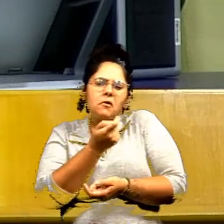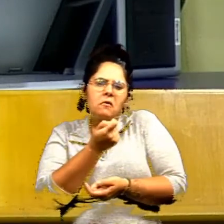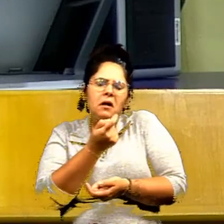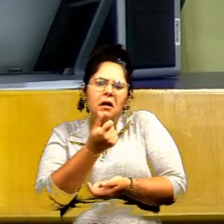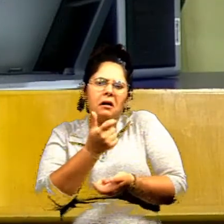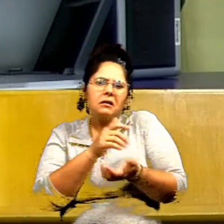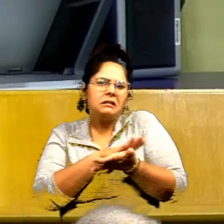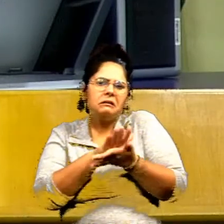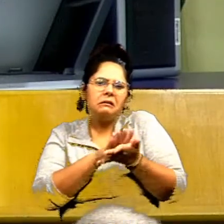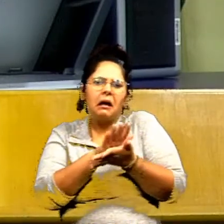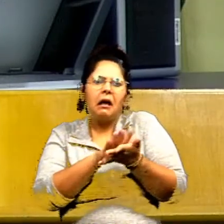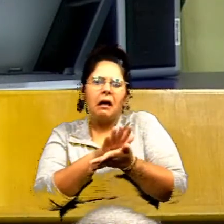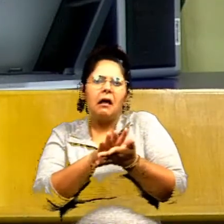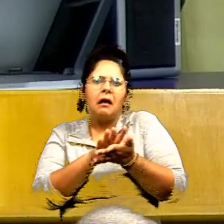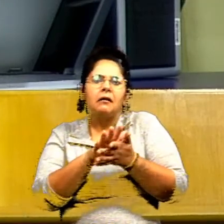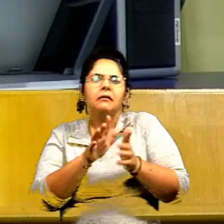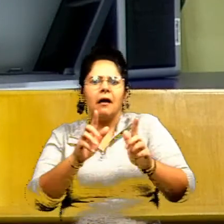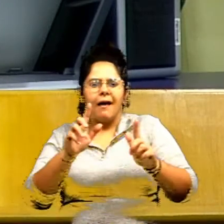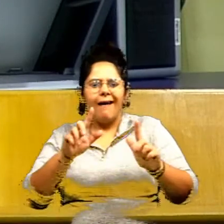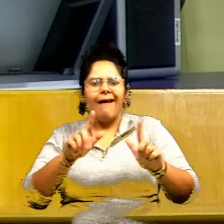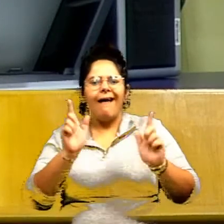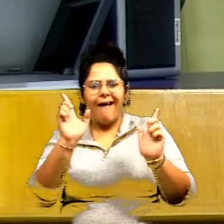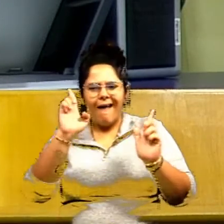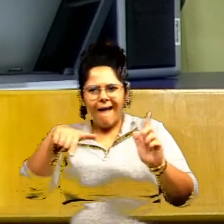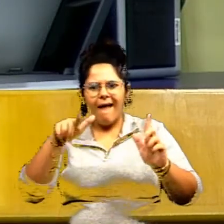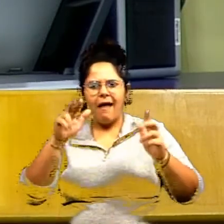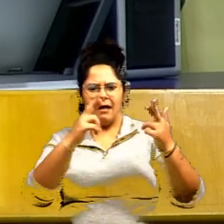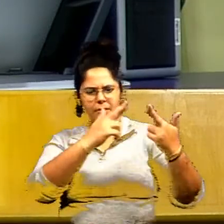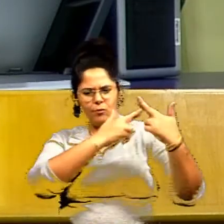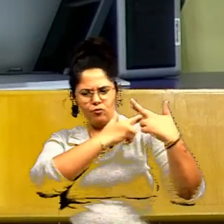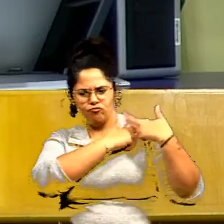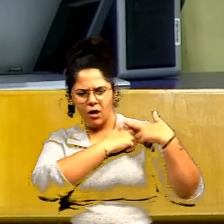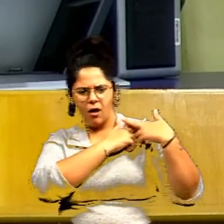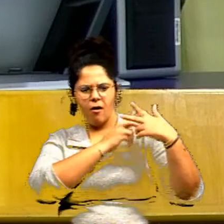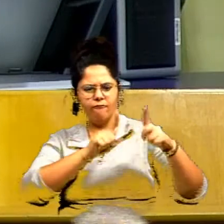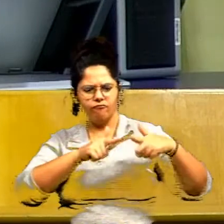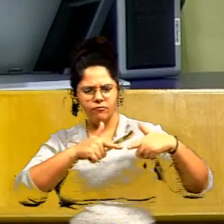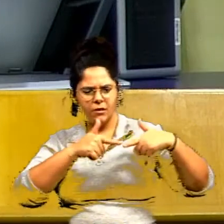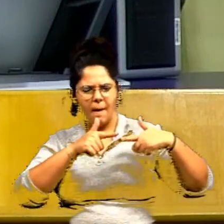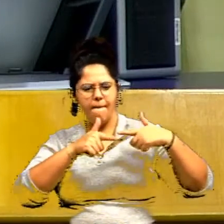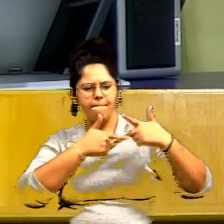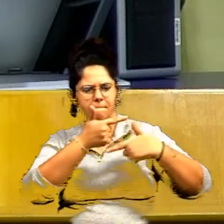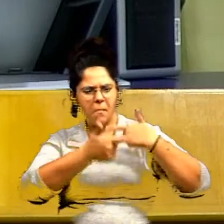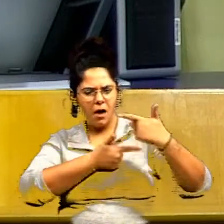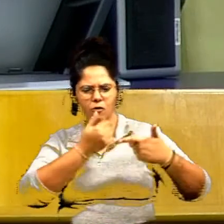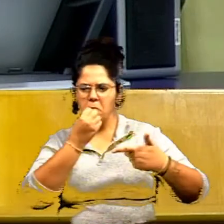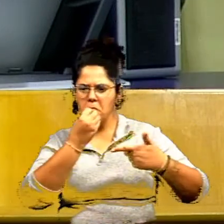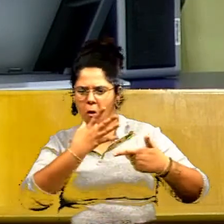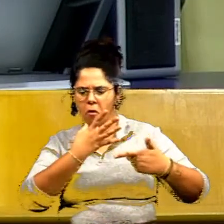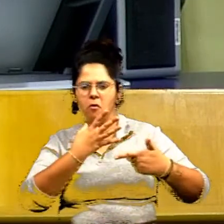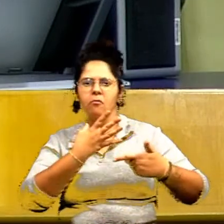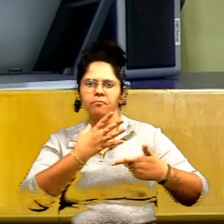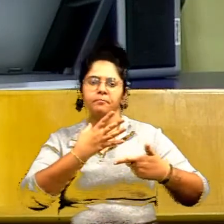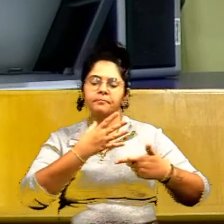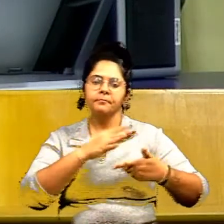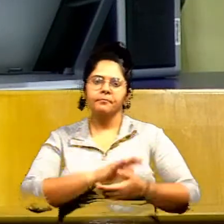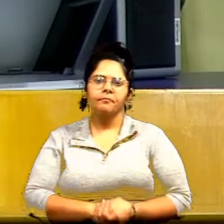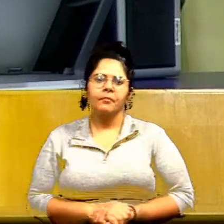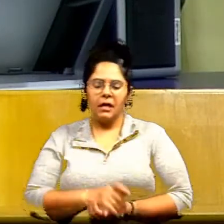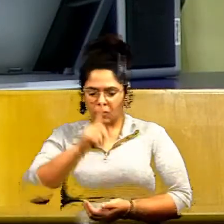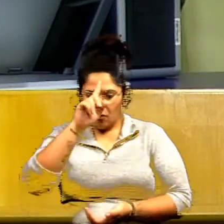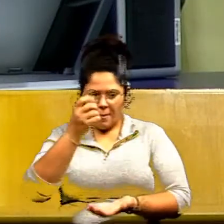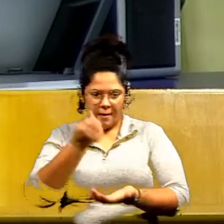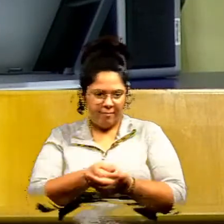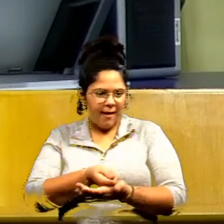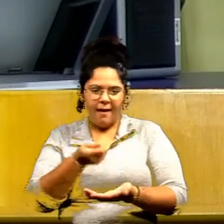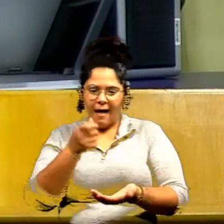administração com tanto secretário incompetente, do rei na barriga, que se acha o dono da prefeitura, que não obedece às